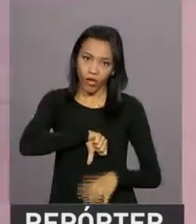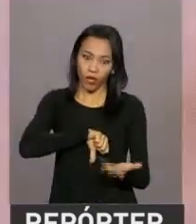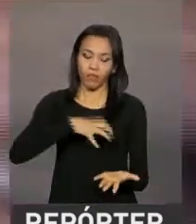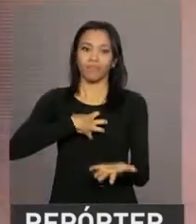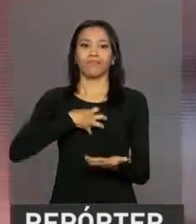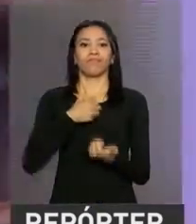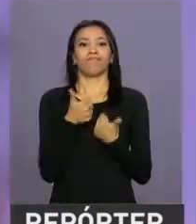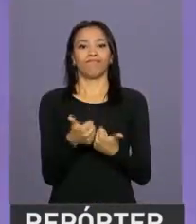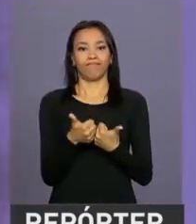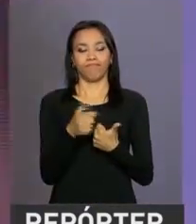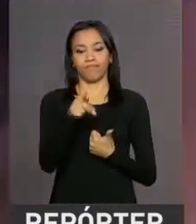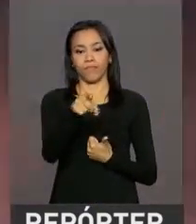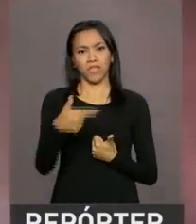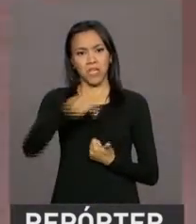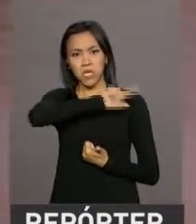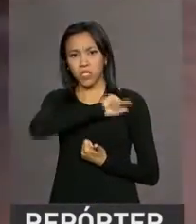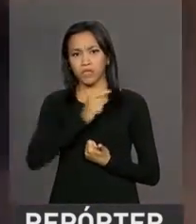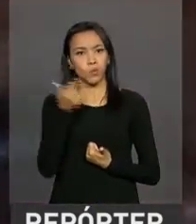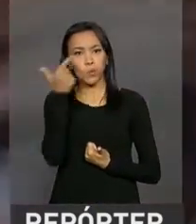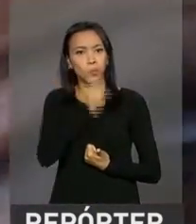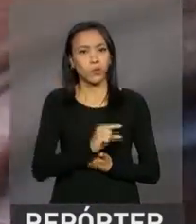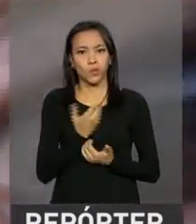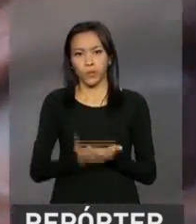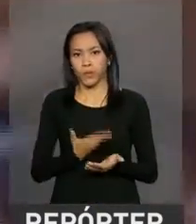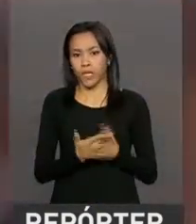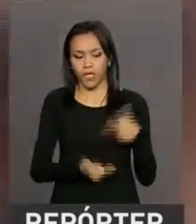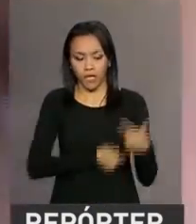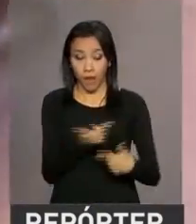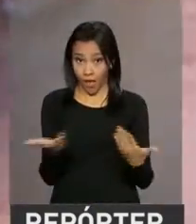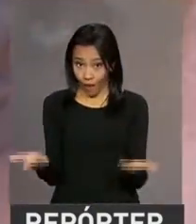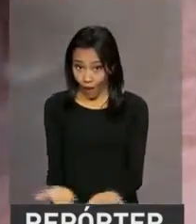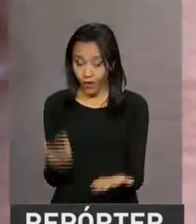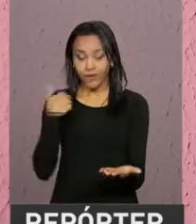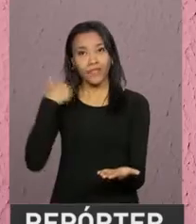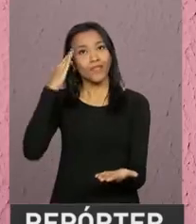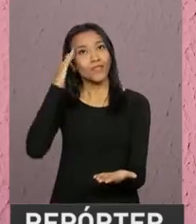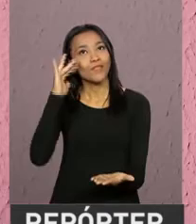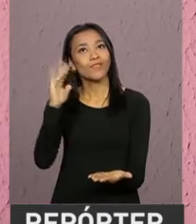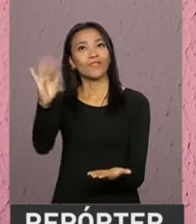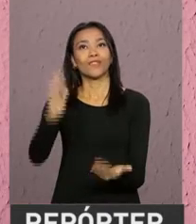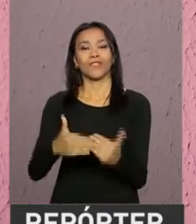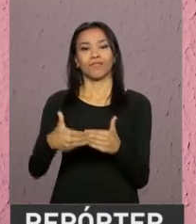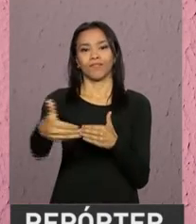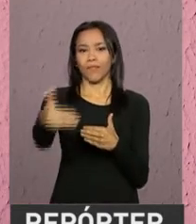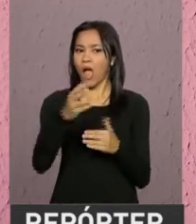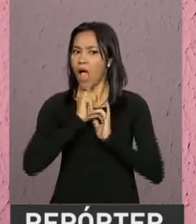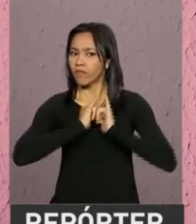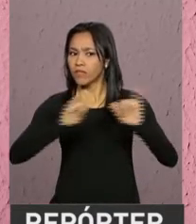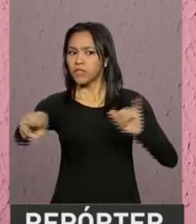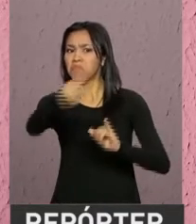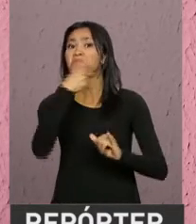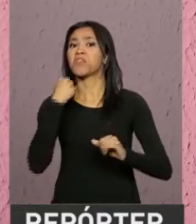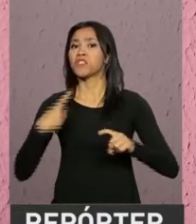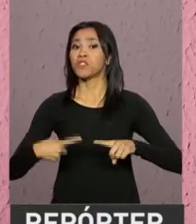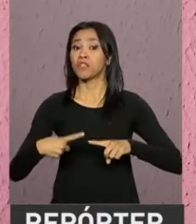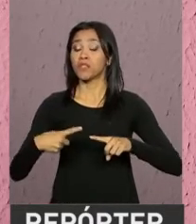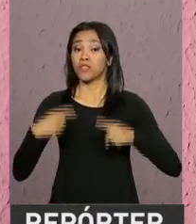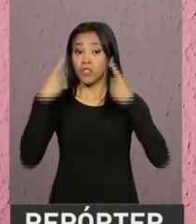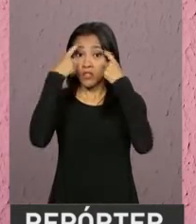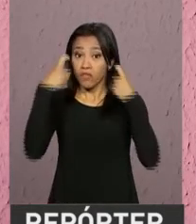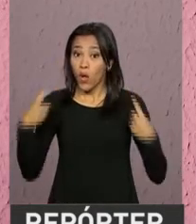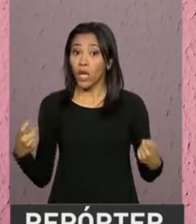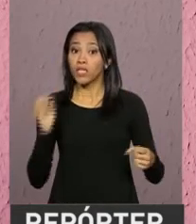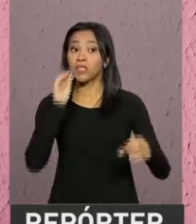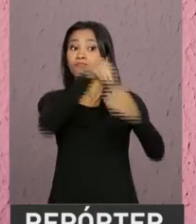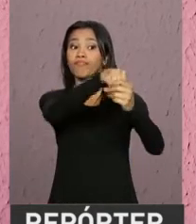Antes, ela não podia estudar ou trabalhar. Agora faz planos e manda um recado para quem sofre com a violência doméstica e ainda